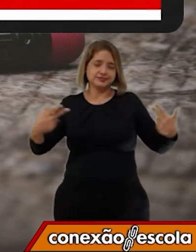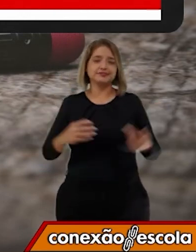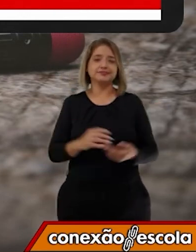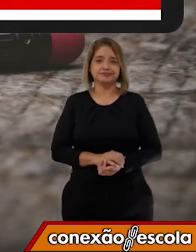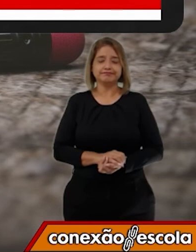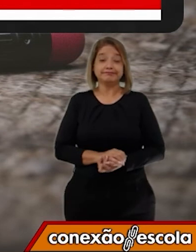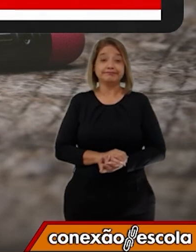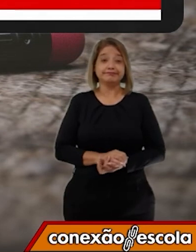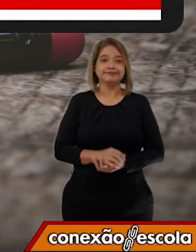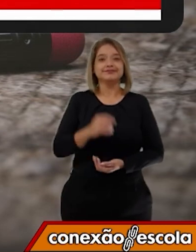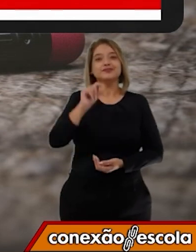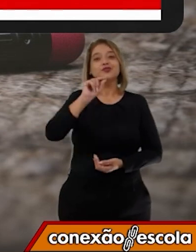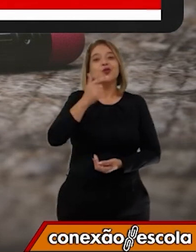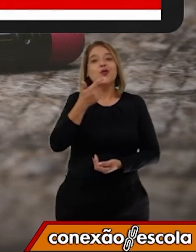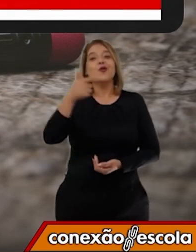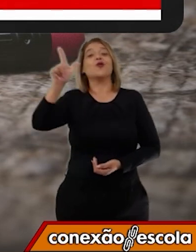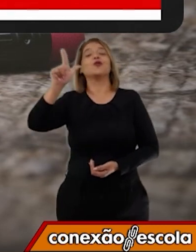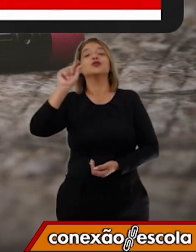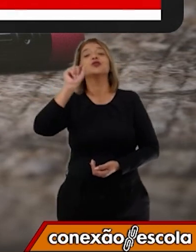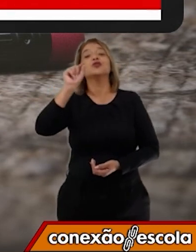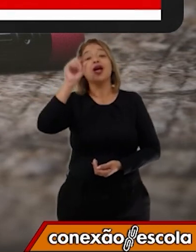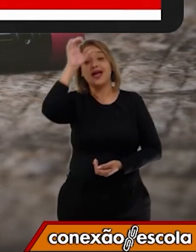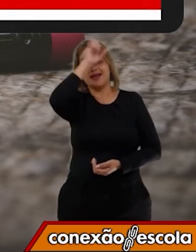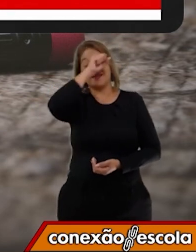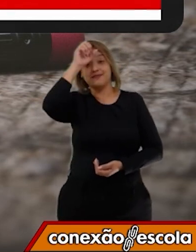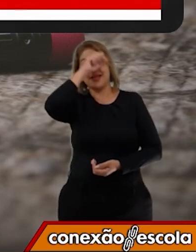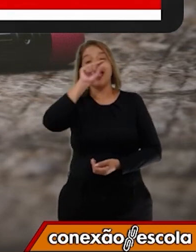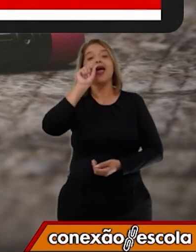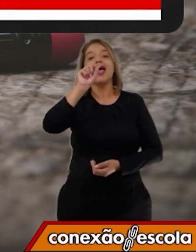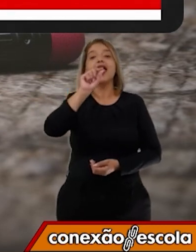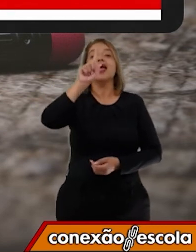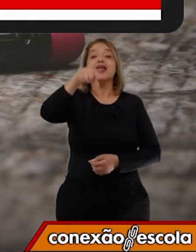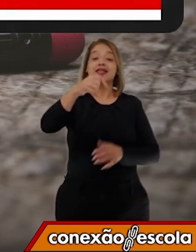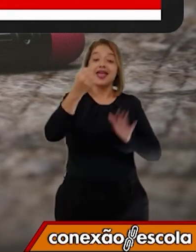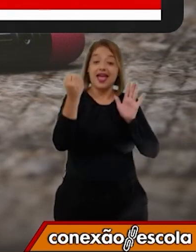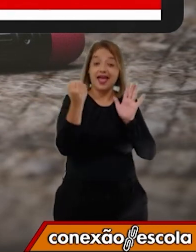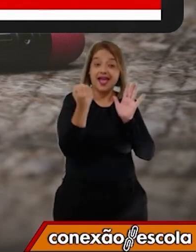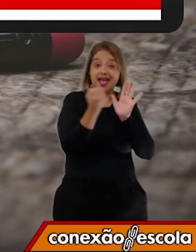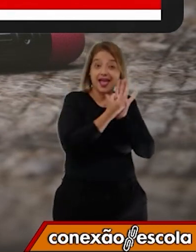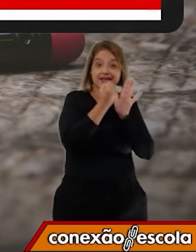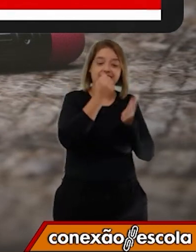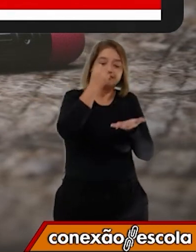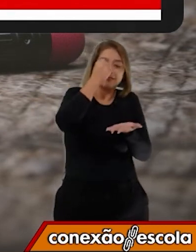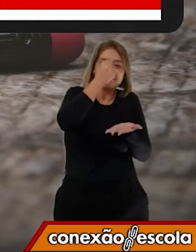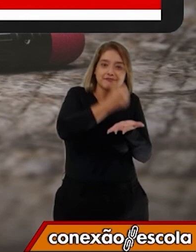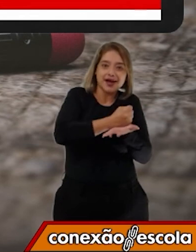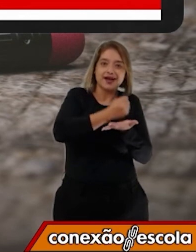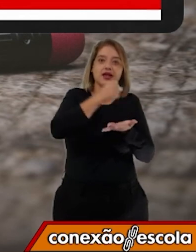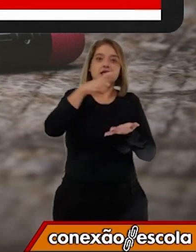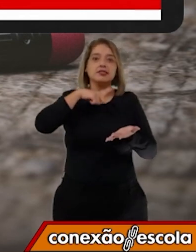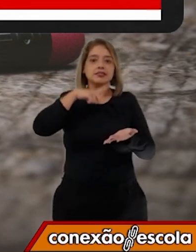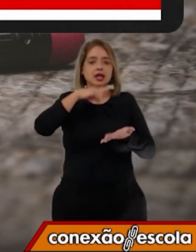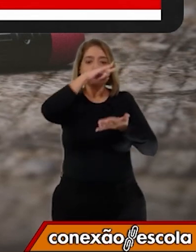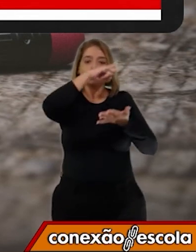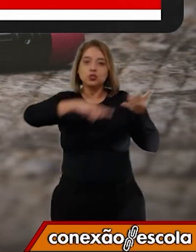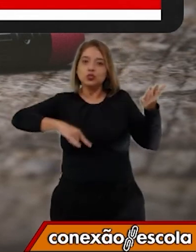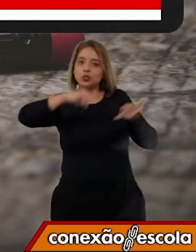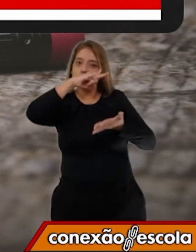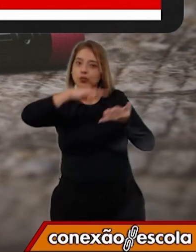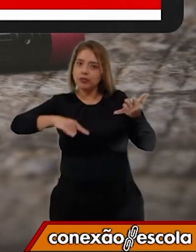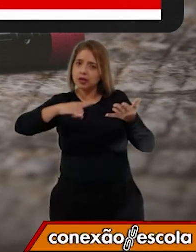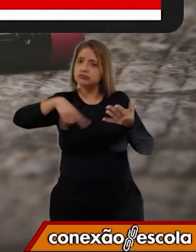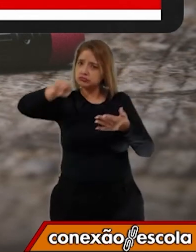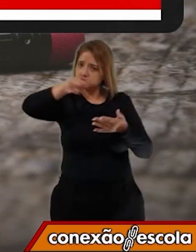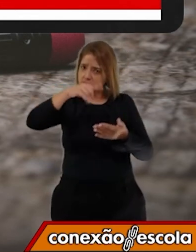Outro ponto que aprendemos foi sobre os carimbos e marcas presentes em alguns documentos pessoais.